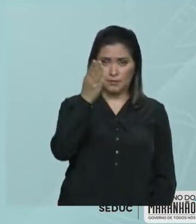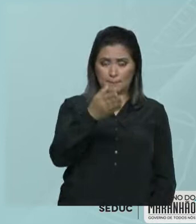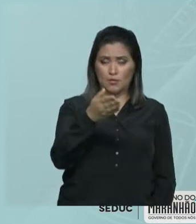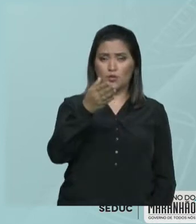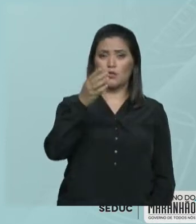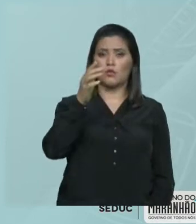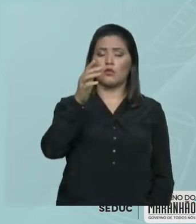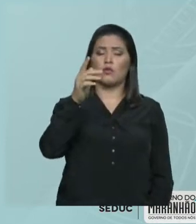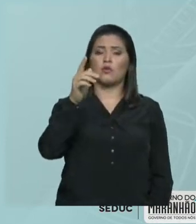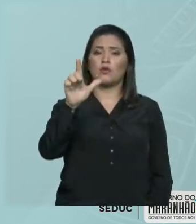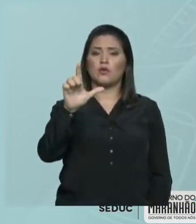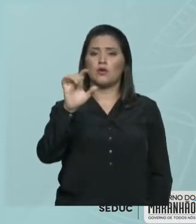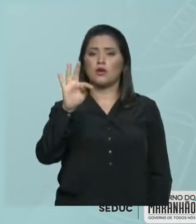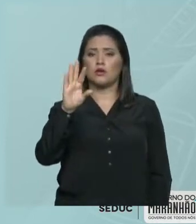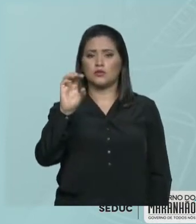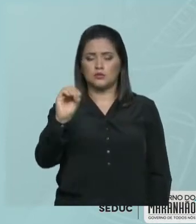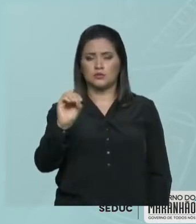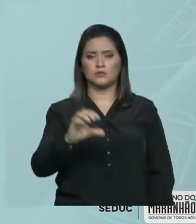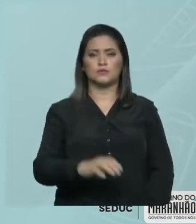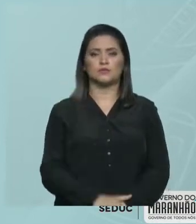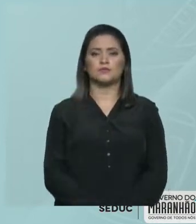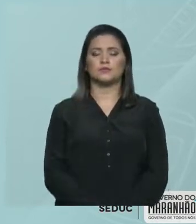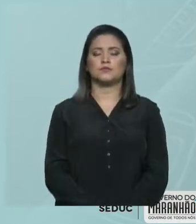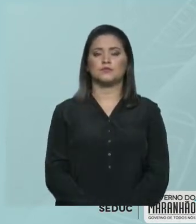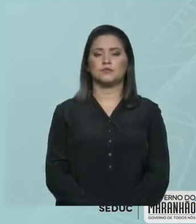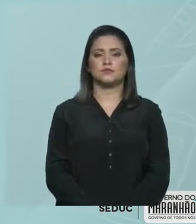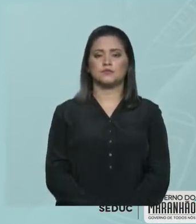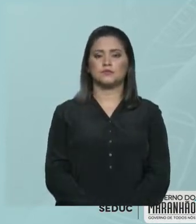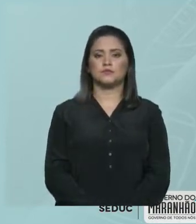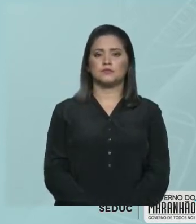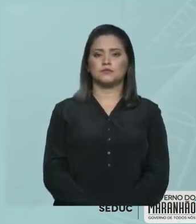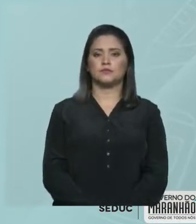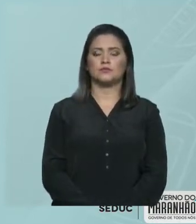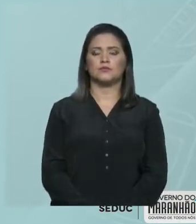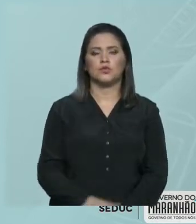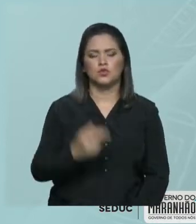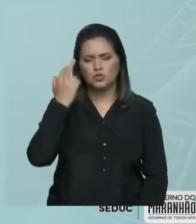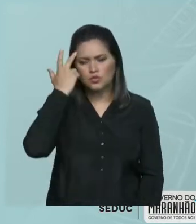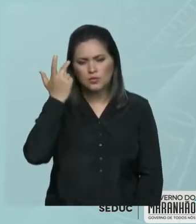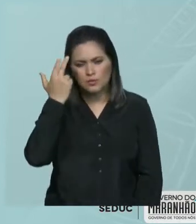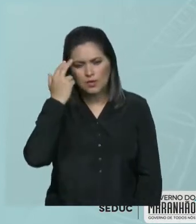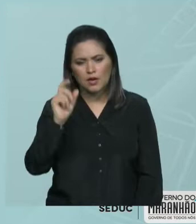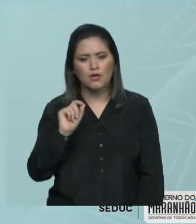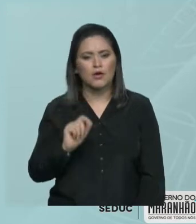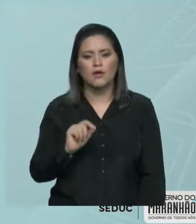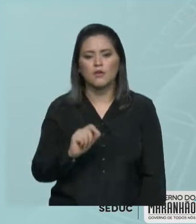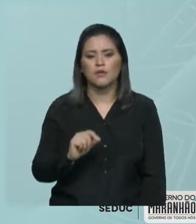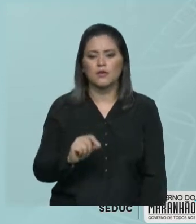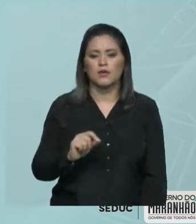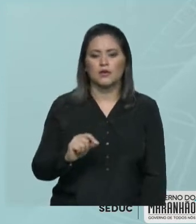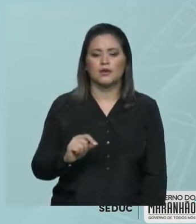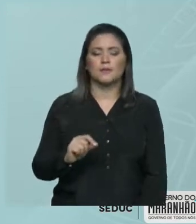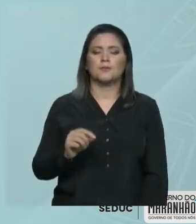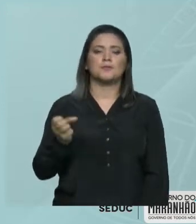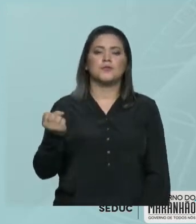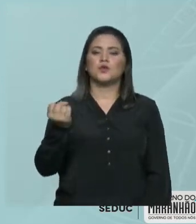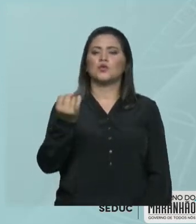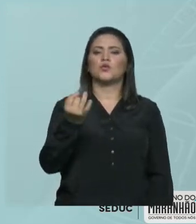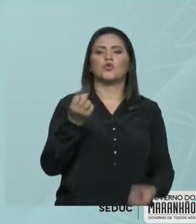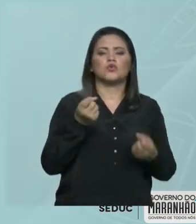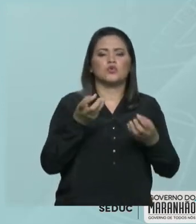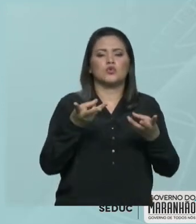Isso indica o quê? Uma concentração comum em gramas por litro. Indica a massa do soluto em gramas para cada